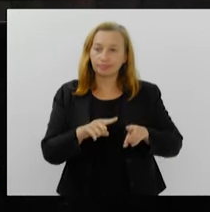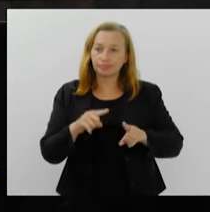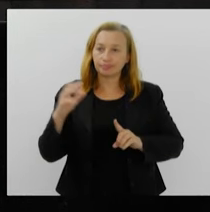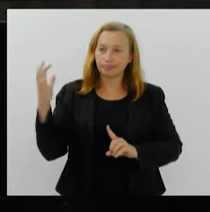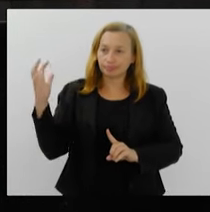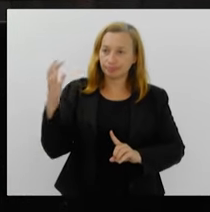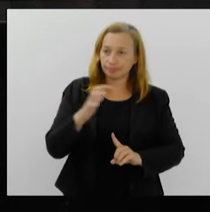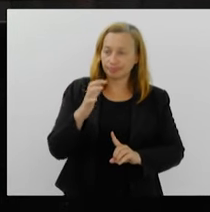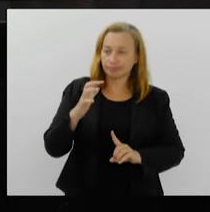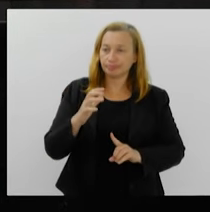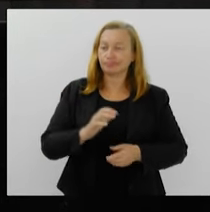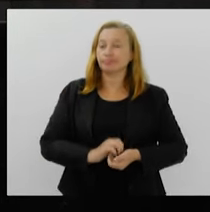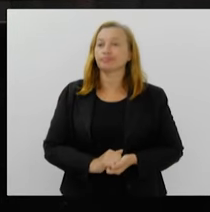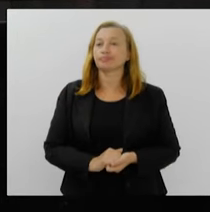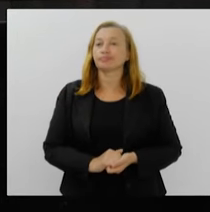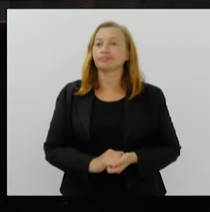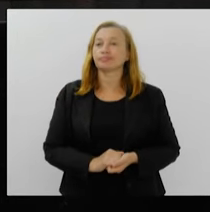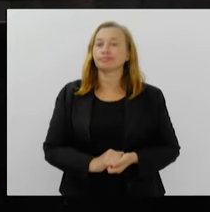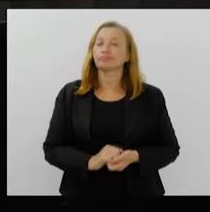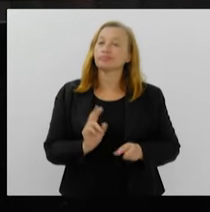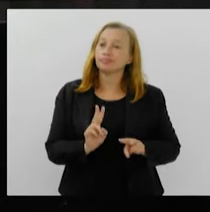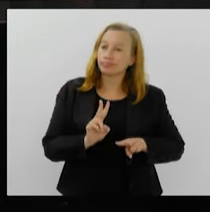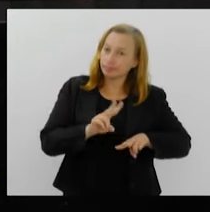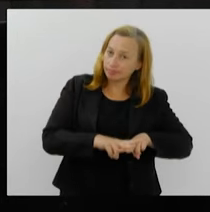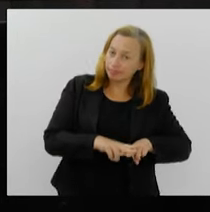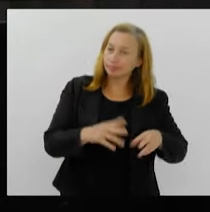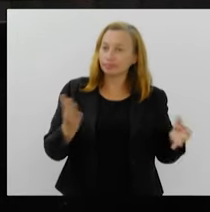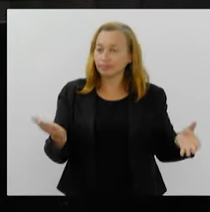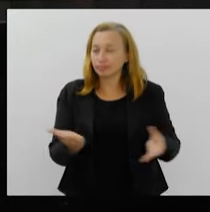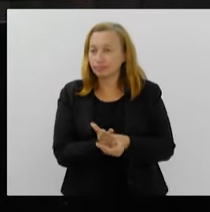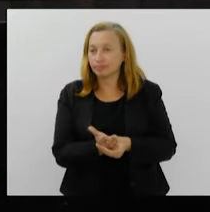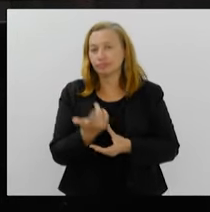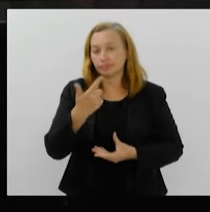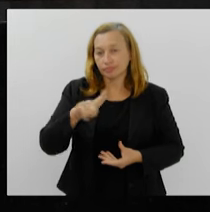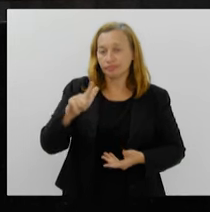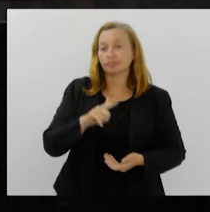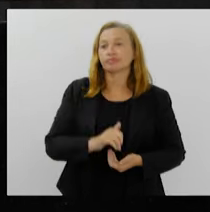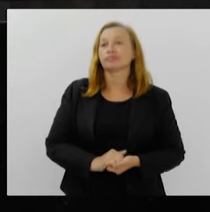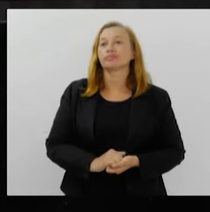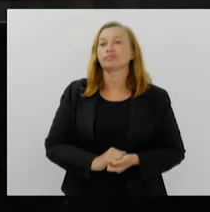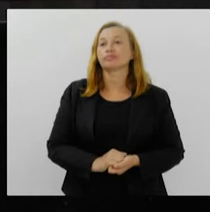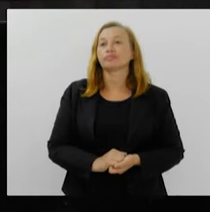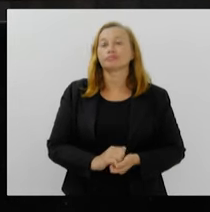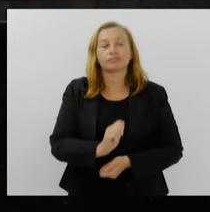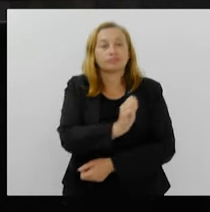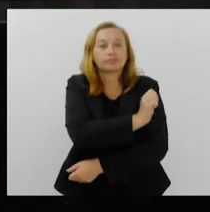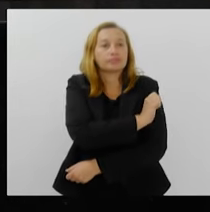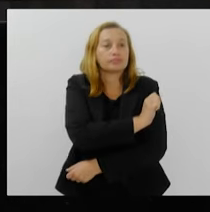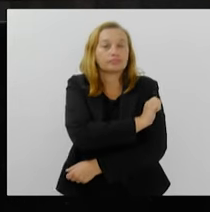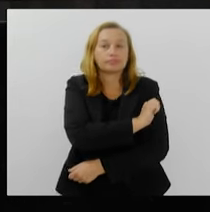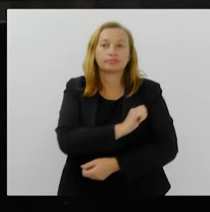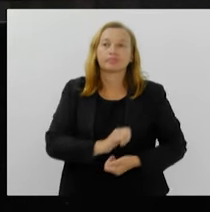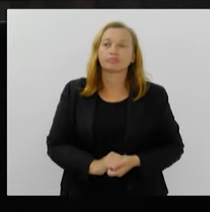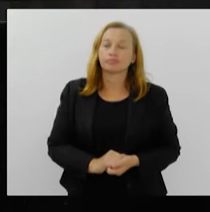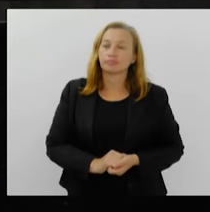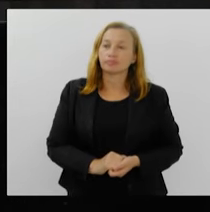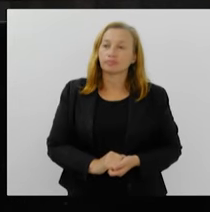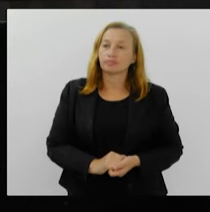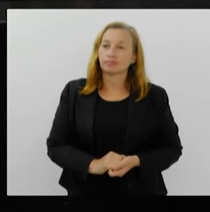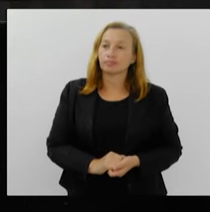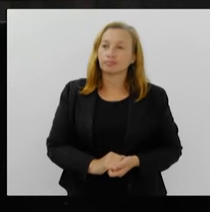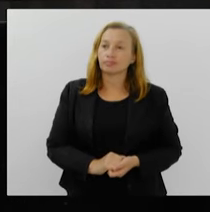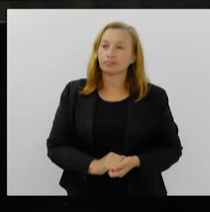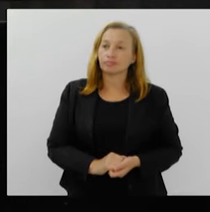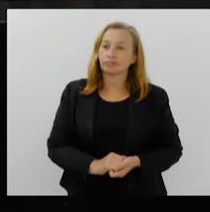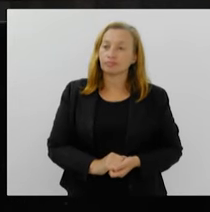que geravam cadeias, processos e etc., dos estudantes que se rebelavam com a